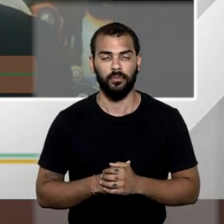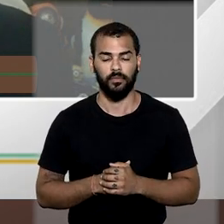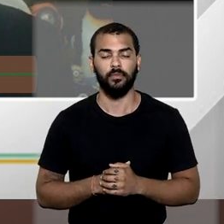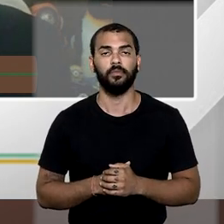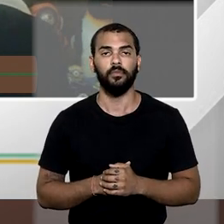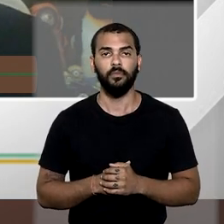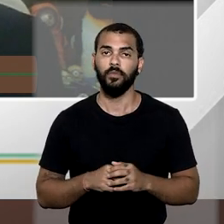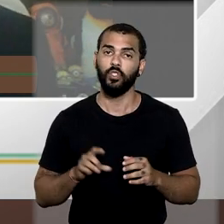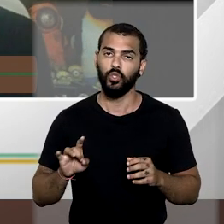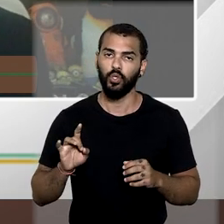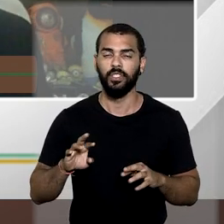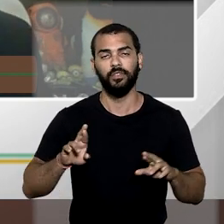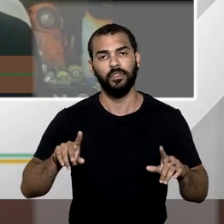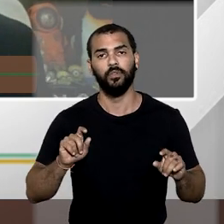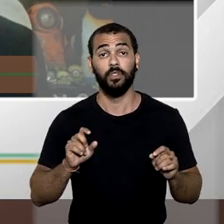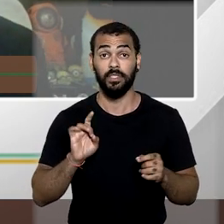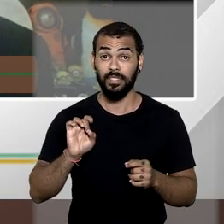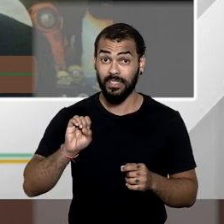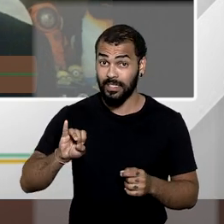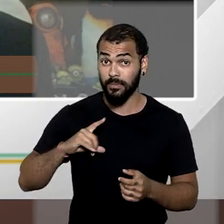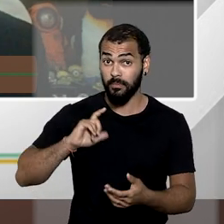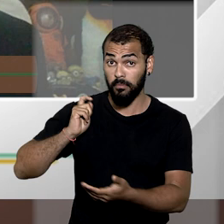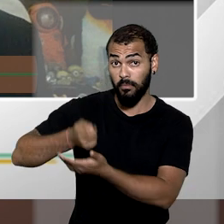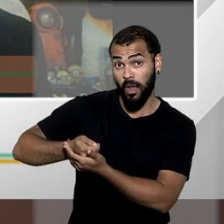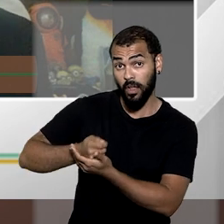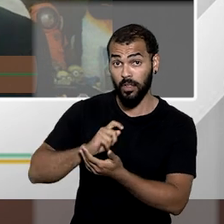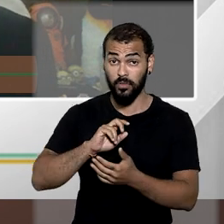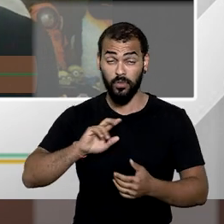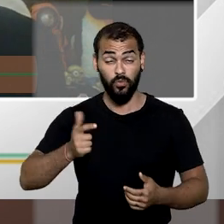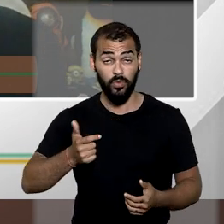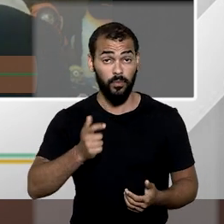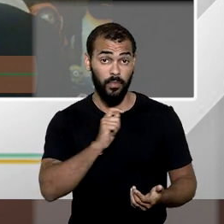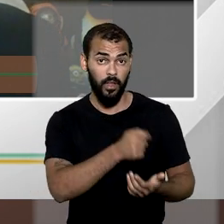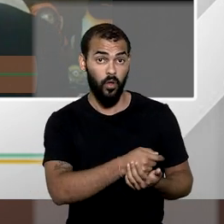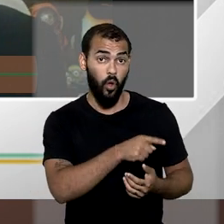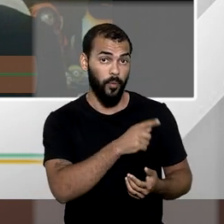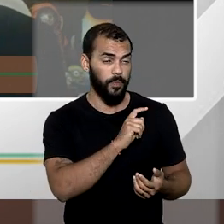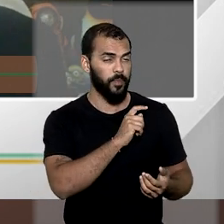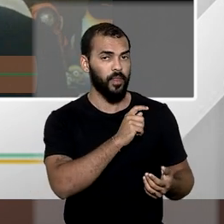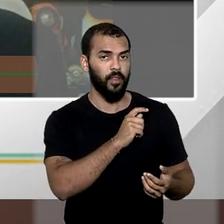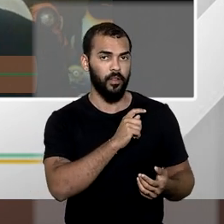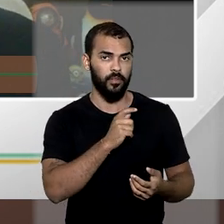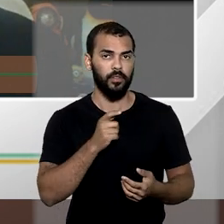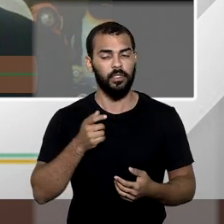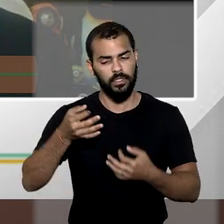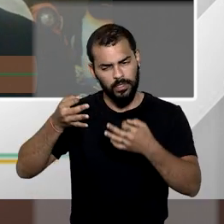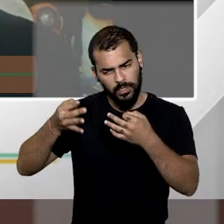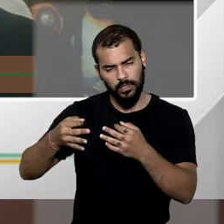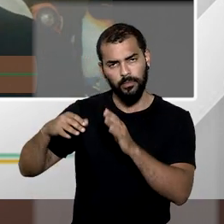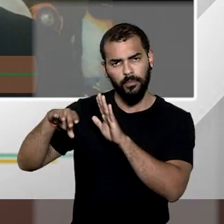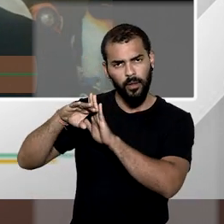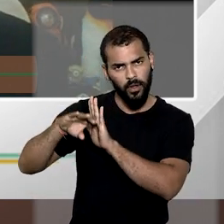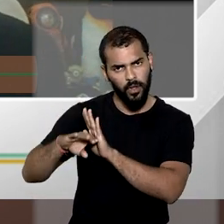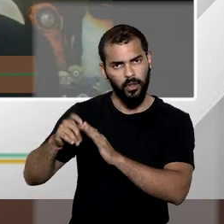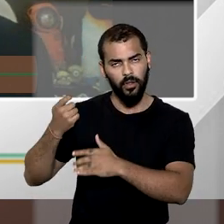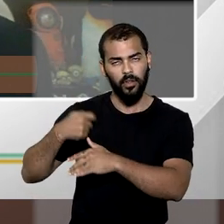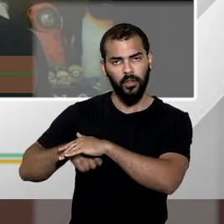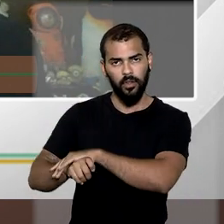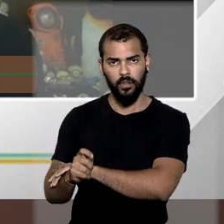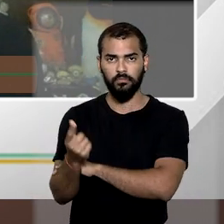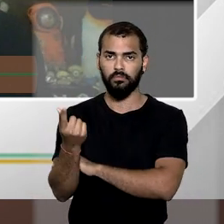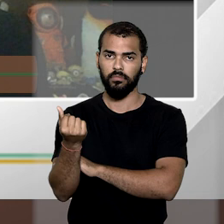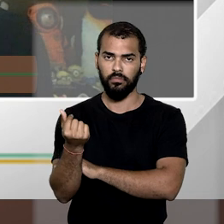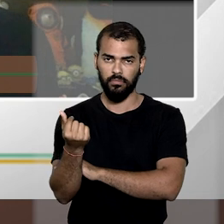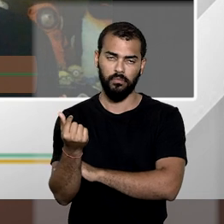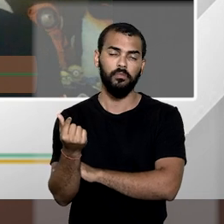diferença está exatamente na forma de pagamento da indenização. Ela é prévia, justa e em dinheiro no caso da